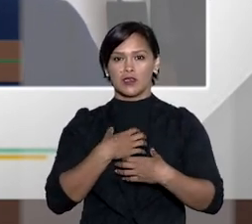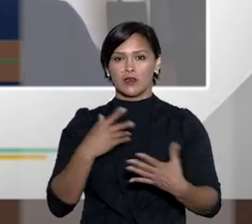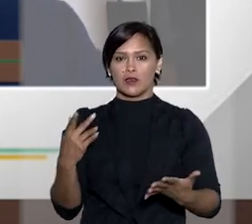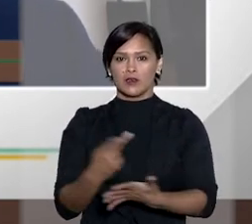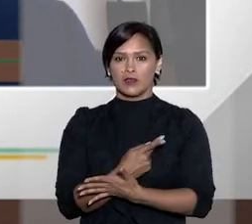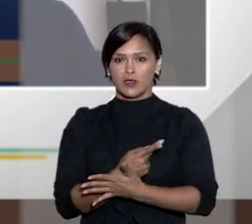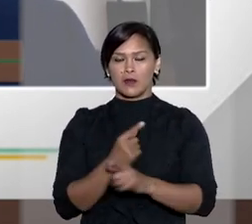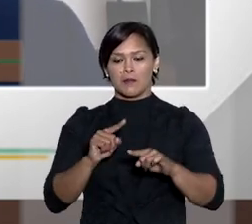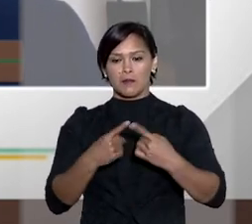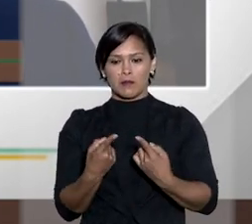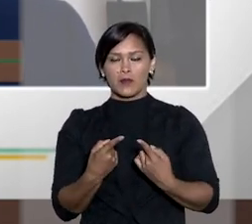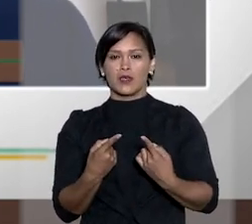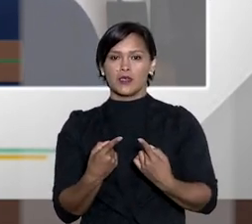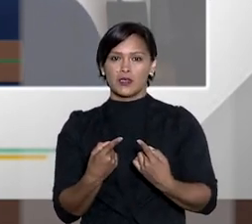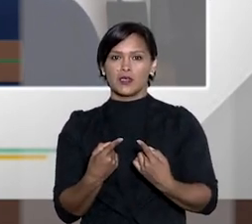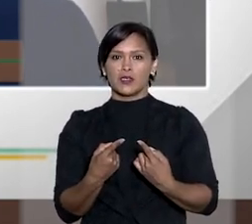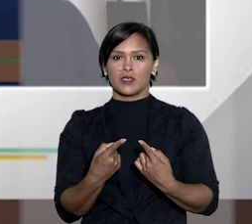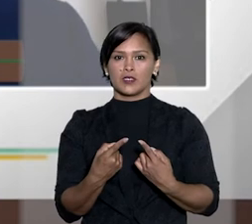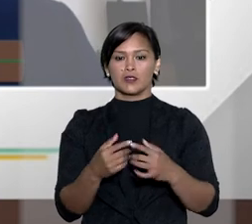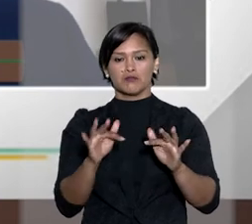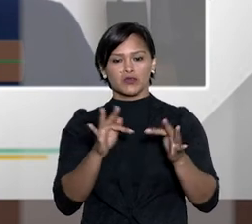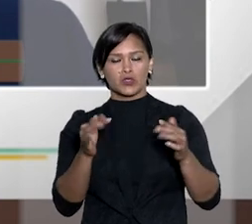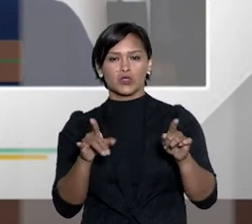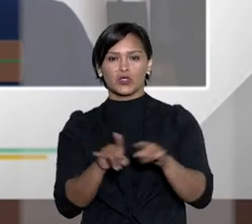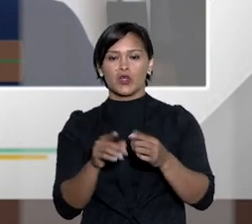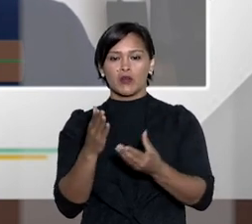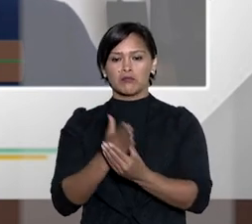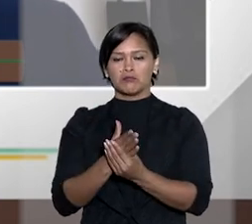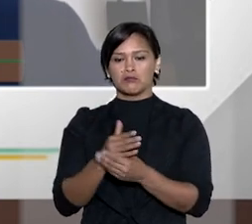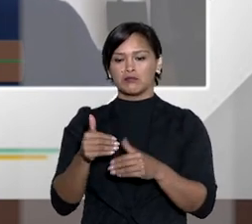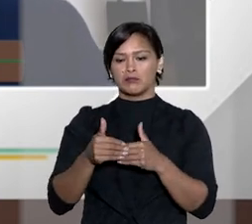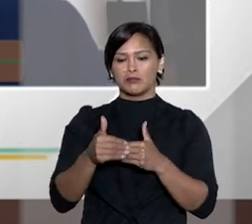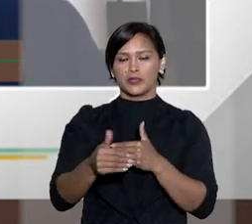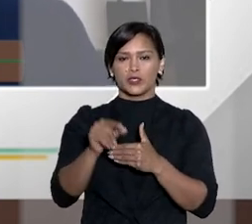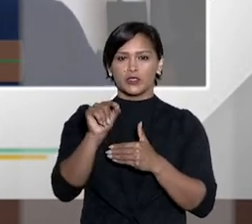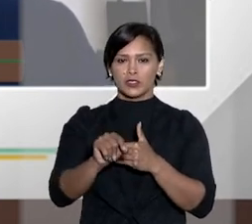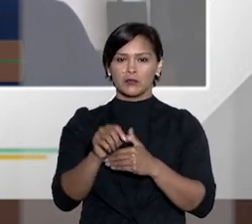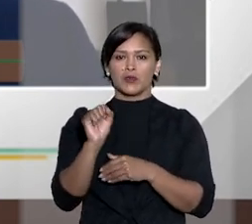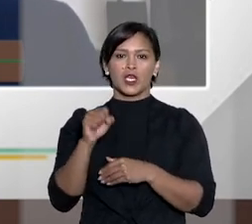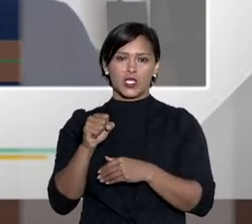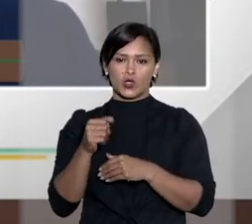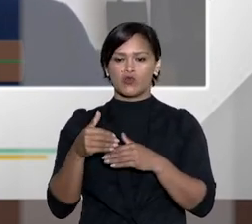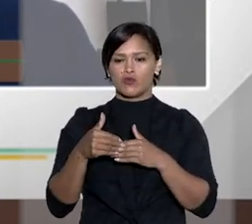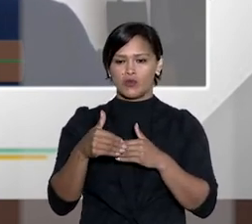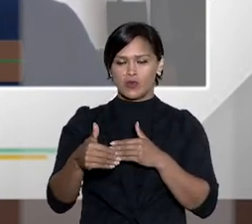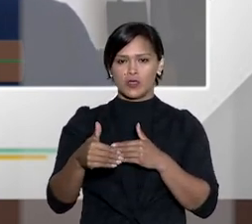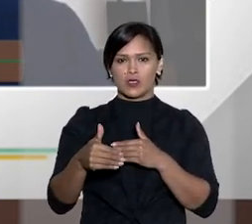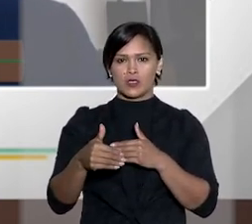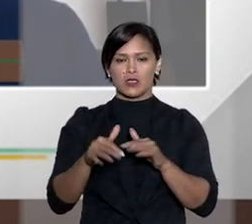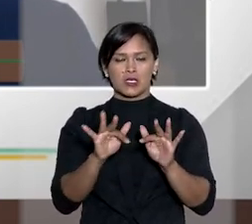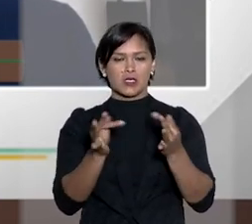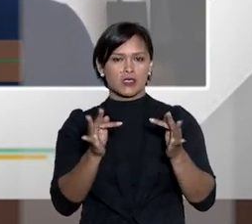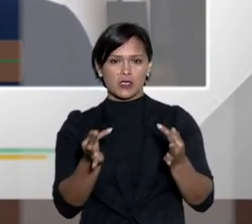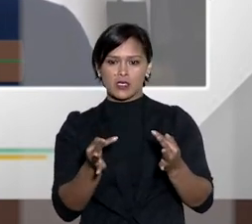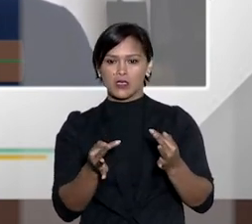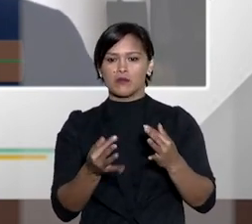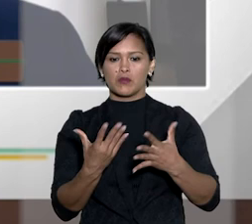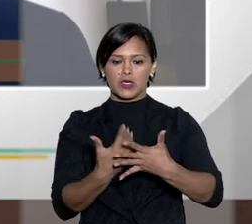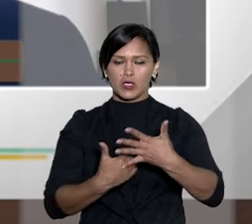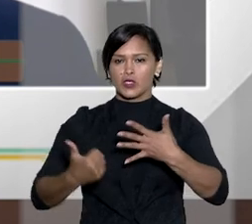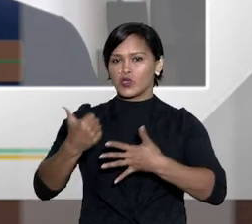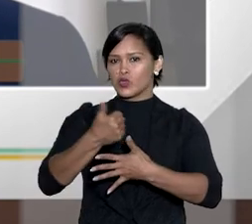que seja dessa forma mas de qualquer sorte o procedimento ele é um